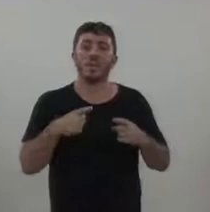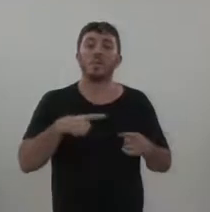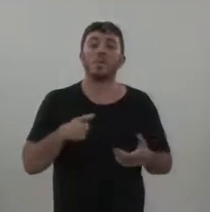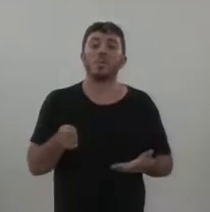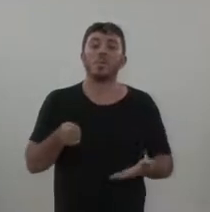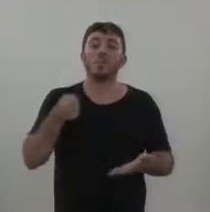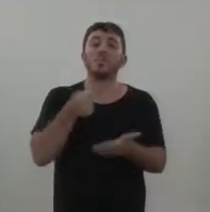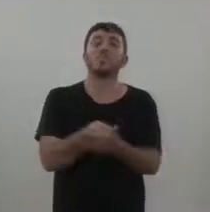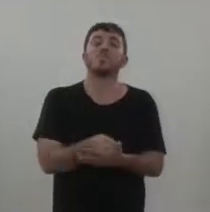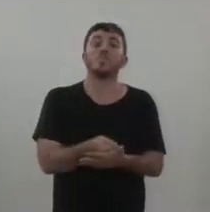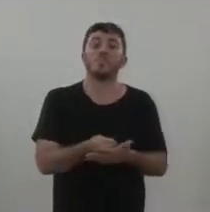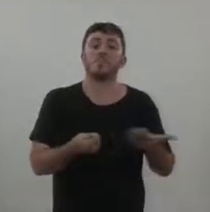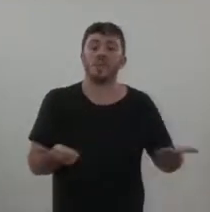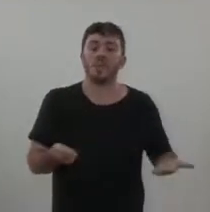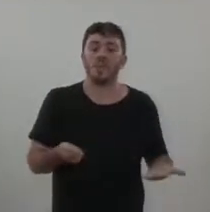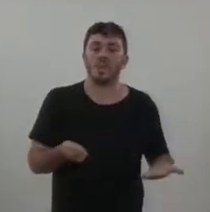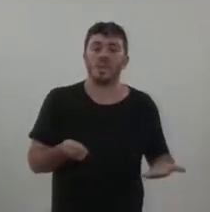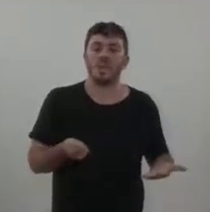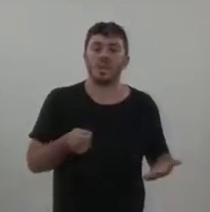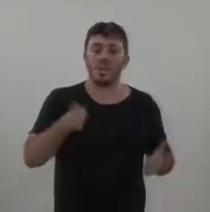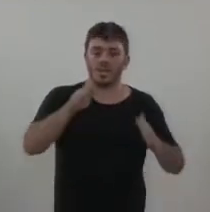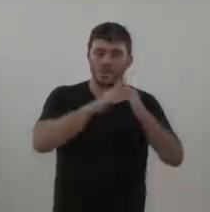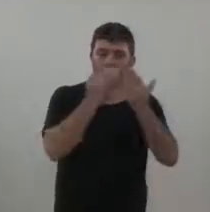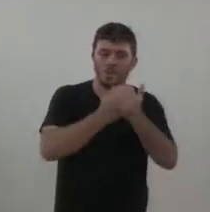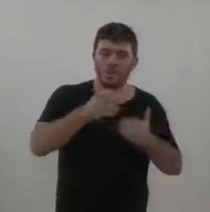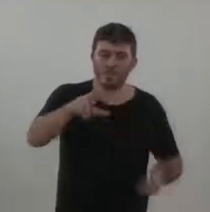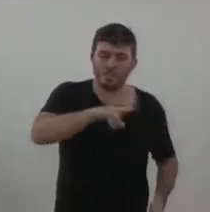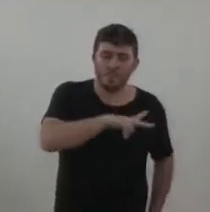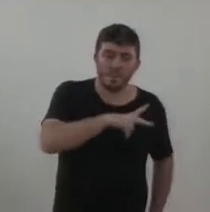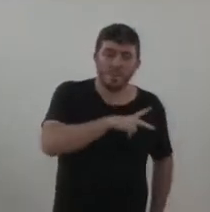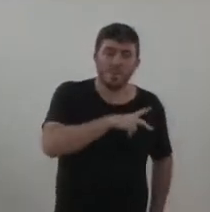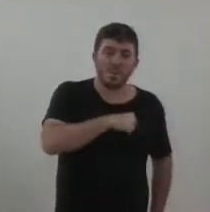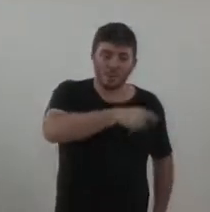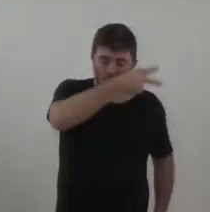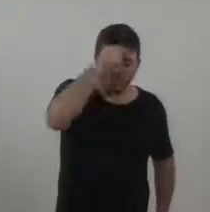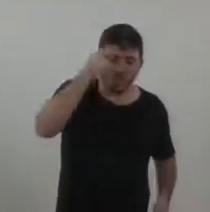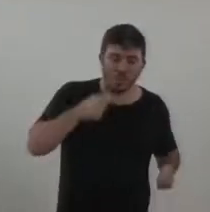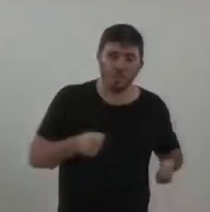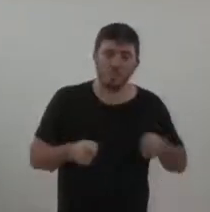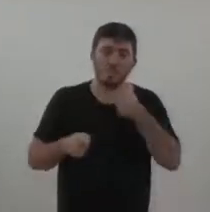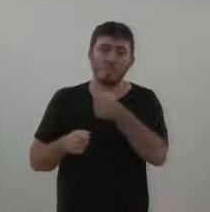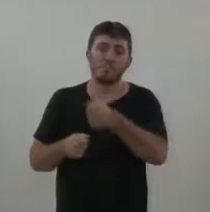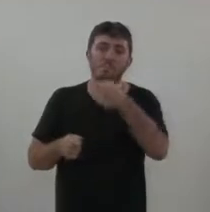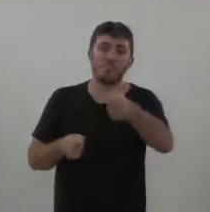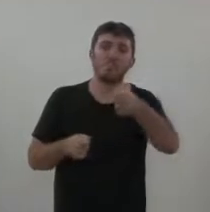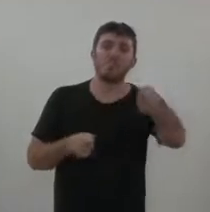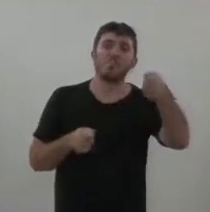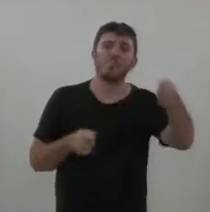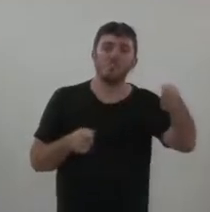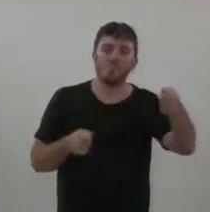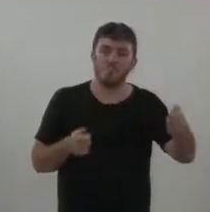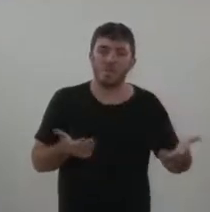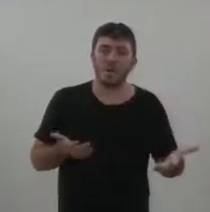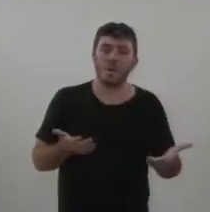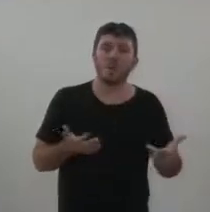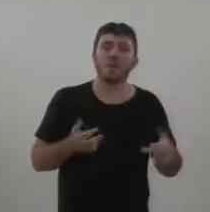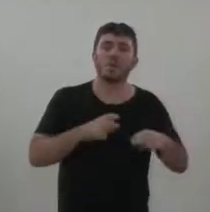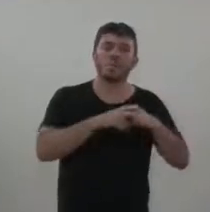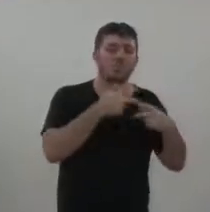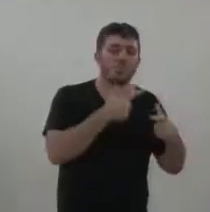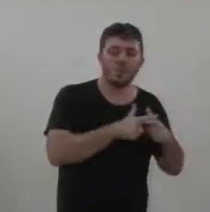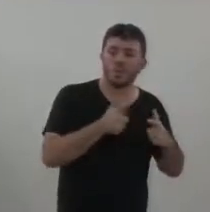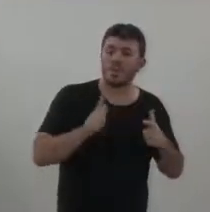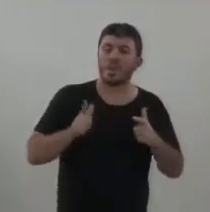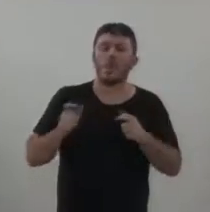vaga de creches em escola particular. Você está onerando o cofre público pela inércia e ineficiência de não ter